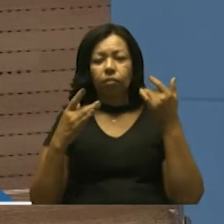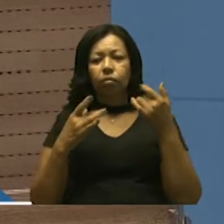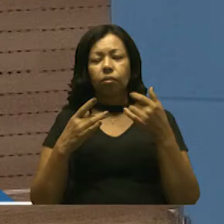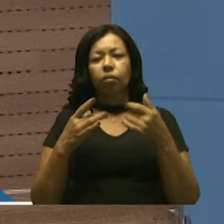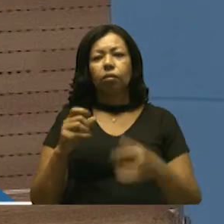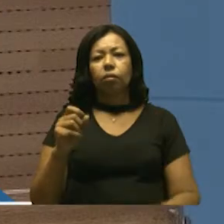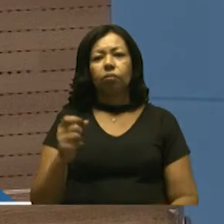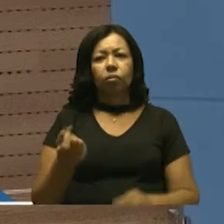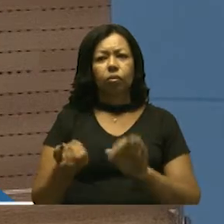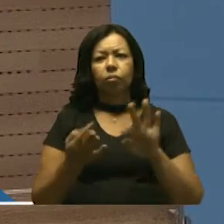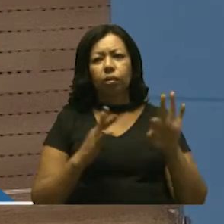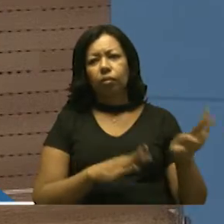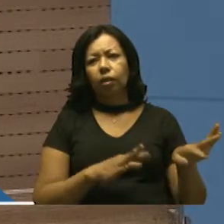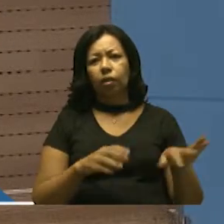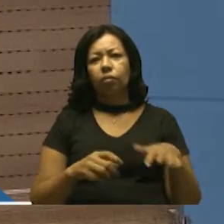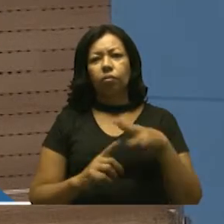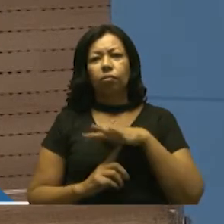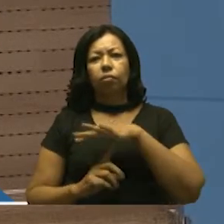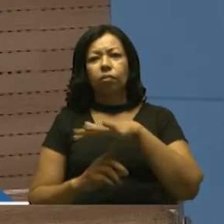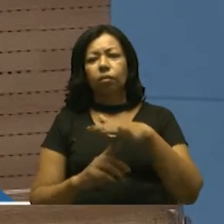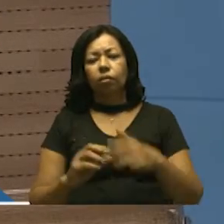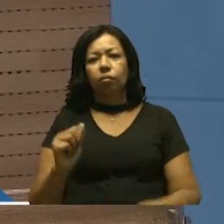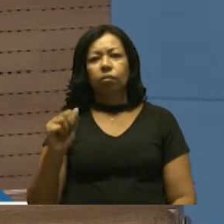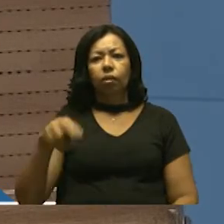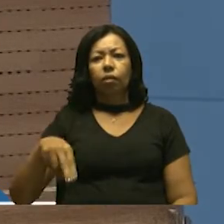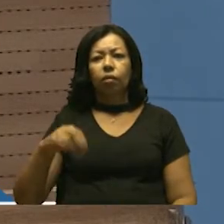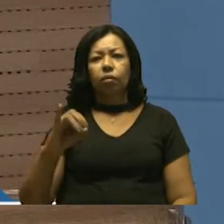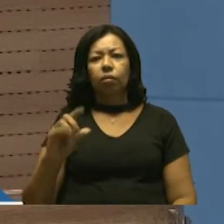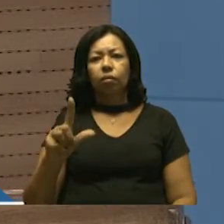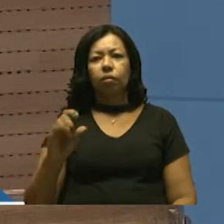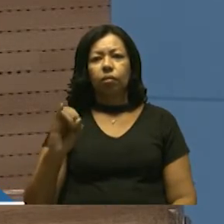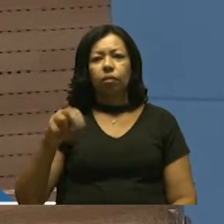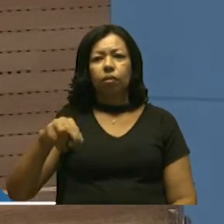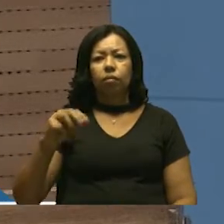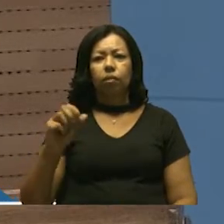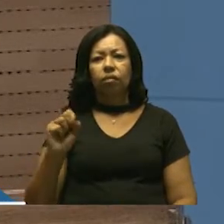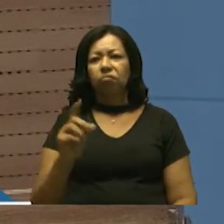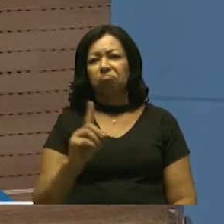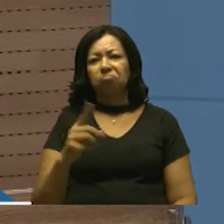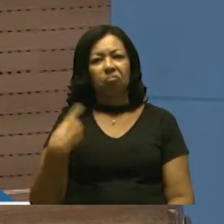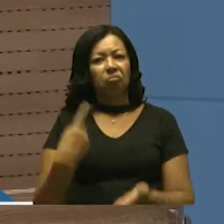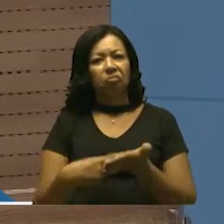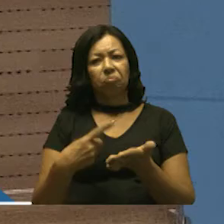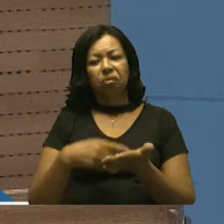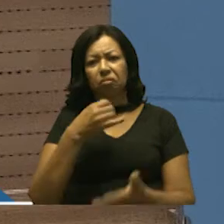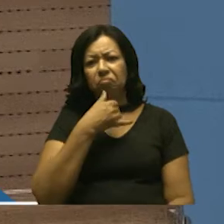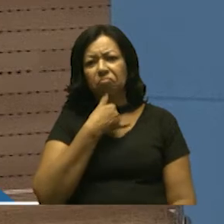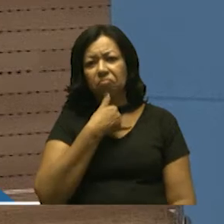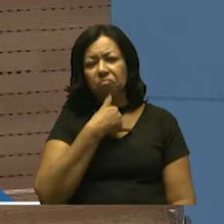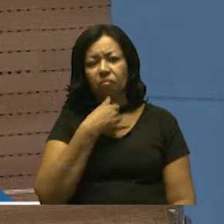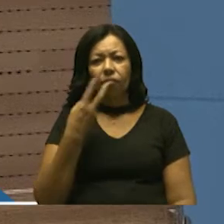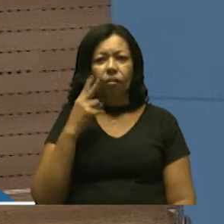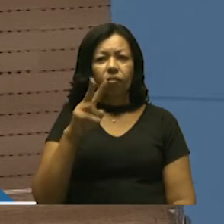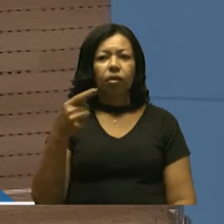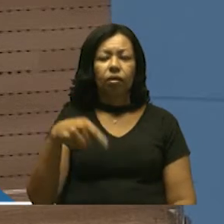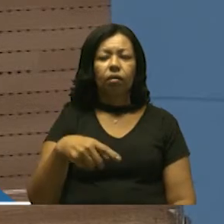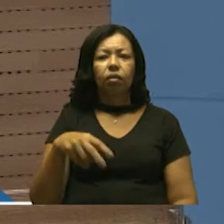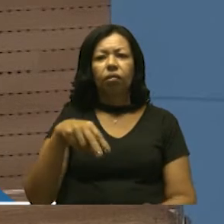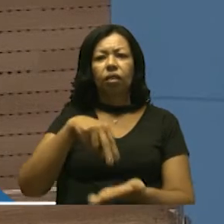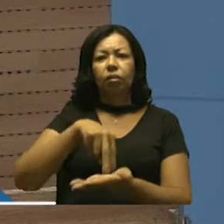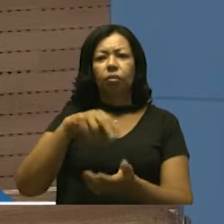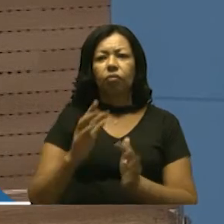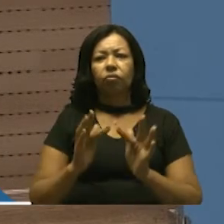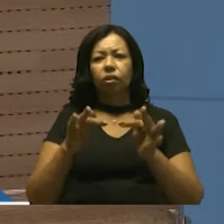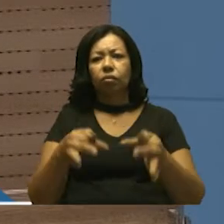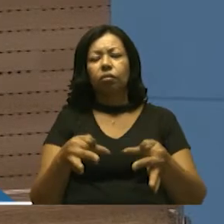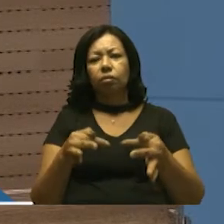teatro que ficou abandonada no Norelinas, e isso não foi cumprido. É muito triste ter que vir aqui nessa tribuna, no